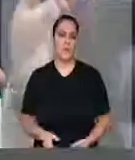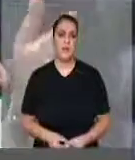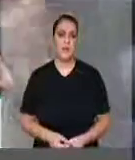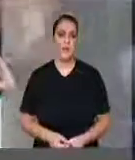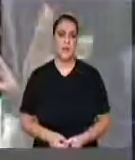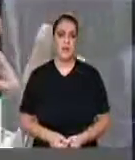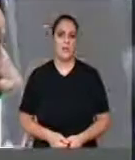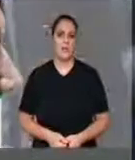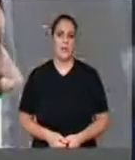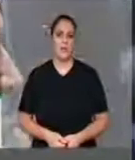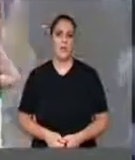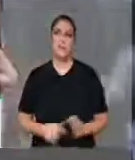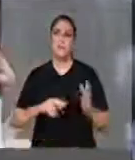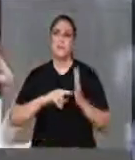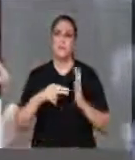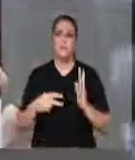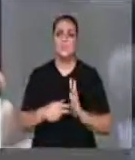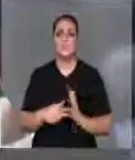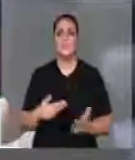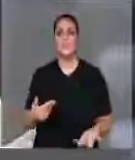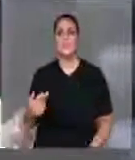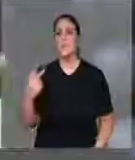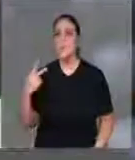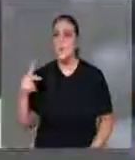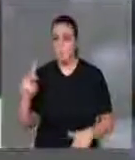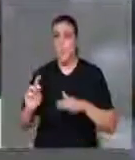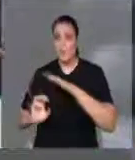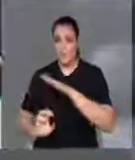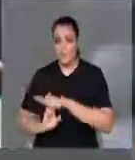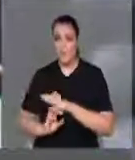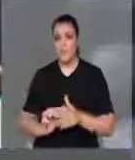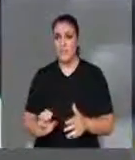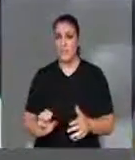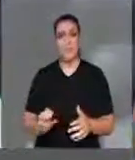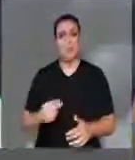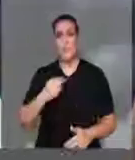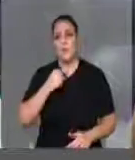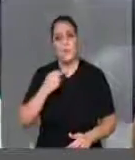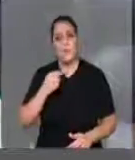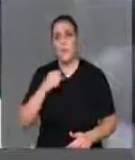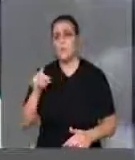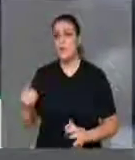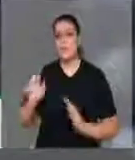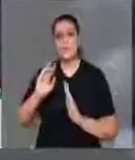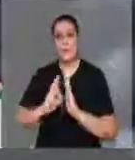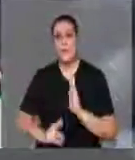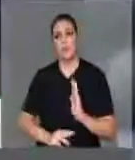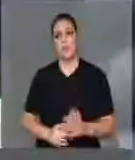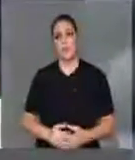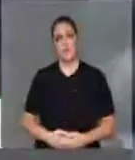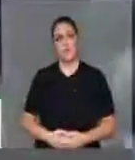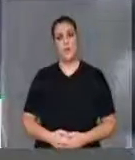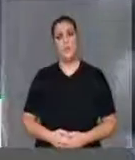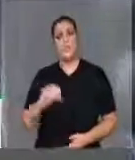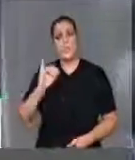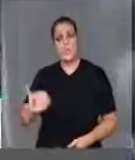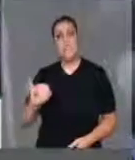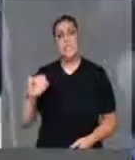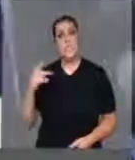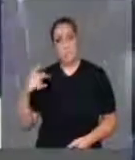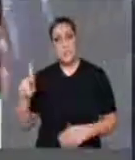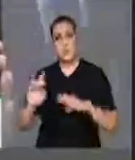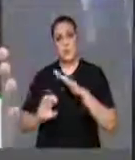inciso primeiro, ou seja, a sua empresa. O deputado Milton Cardoso, relator dessa matéria, não